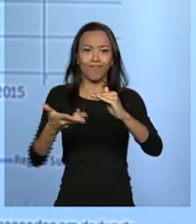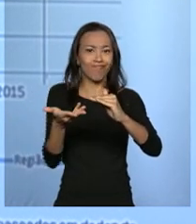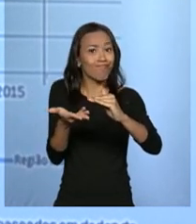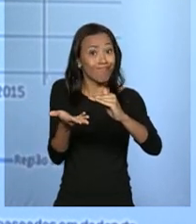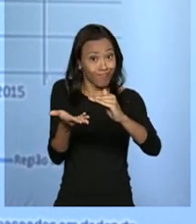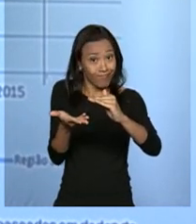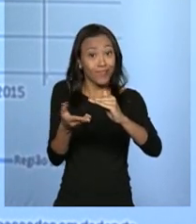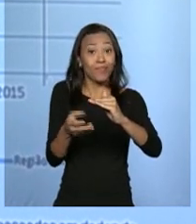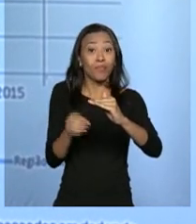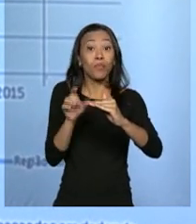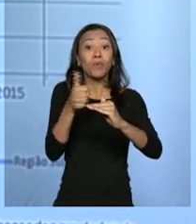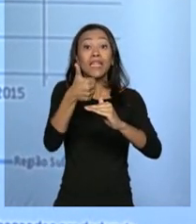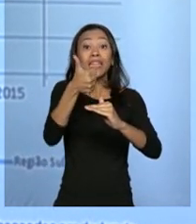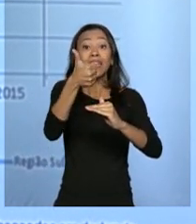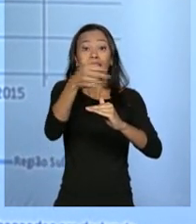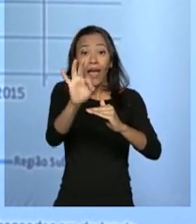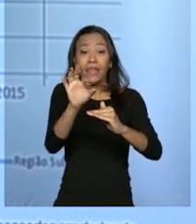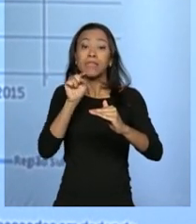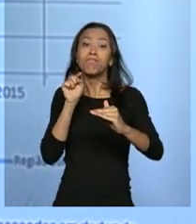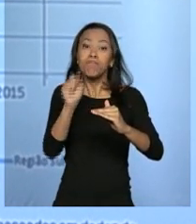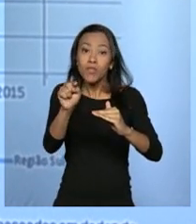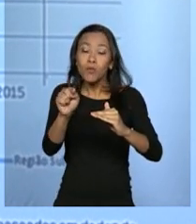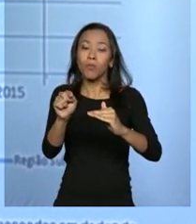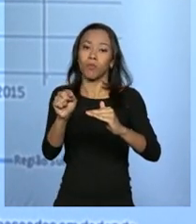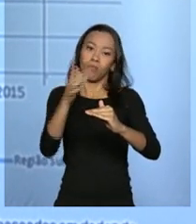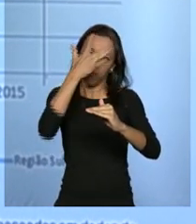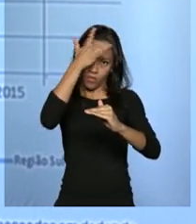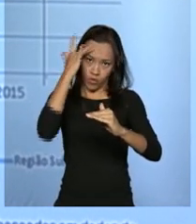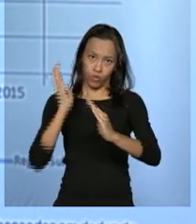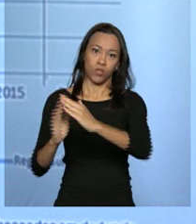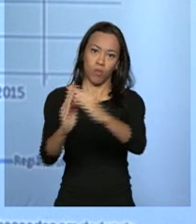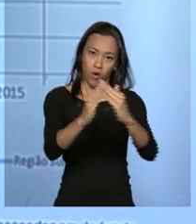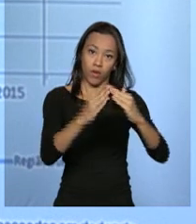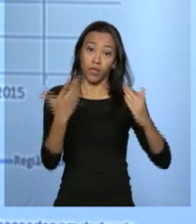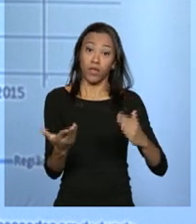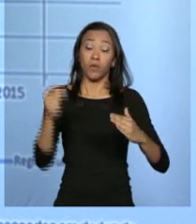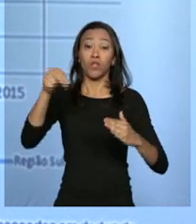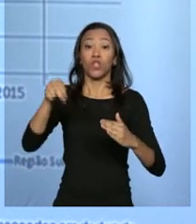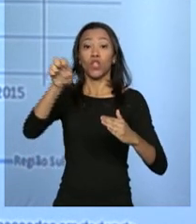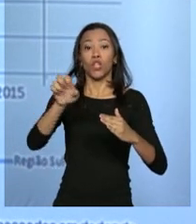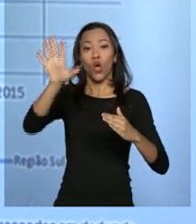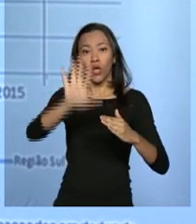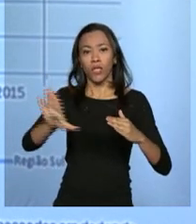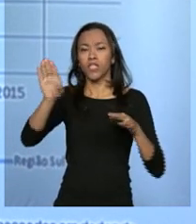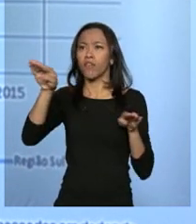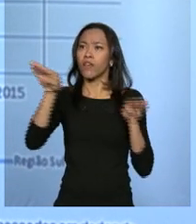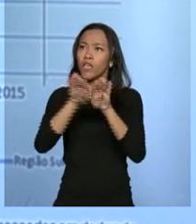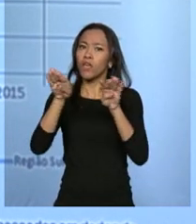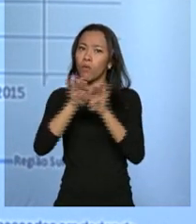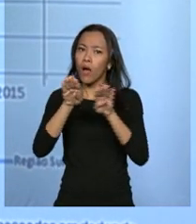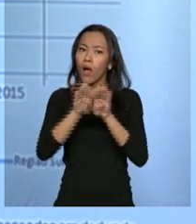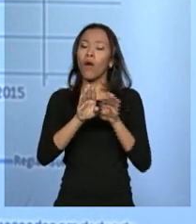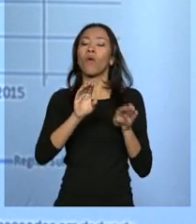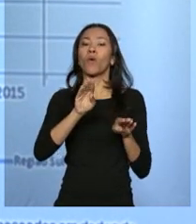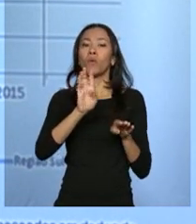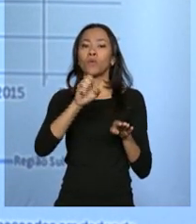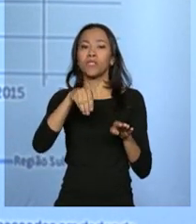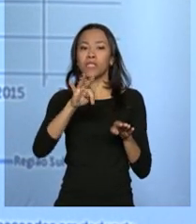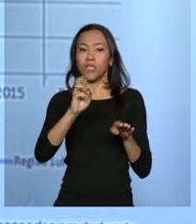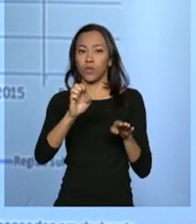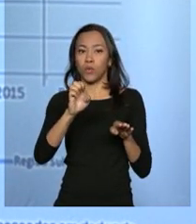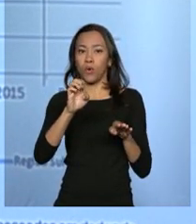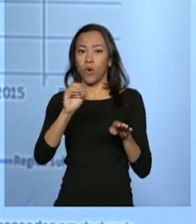é por 10 mil habitantes. Então, vocês veem que a região Nordeste estava empatada com a região Centro-Oeste, em 1994.